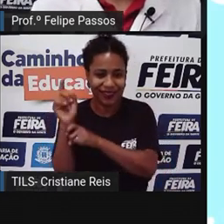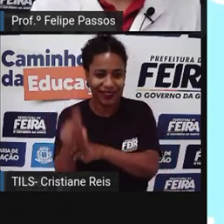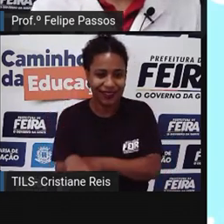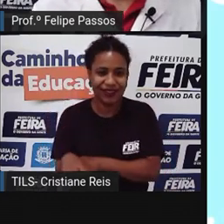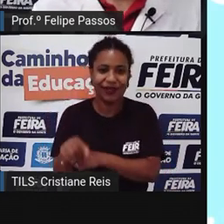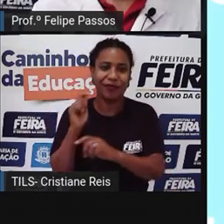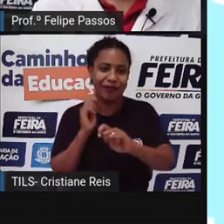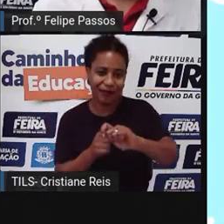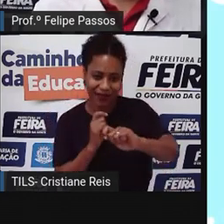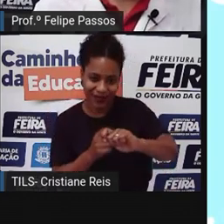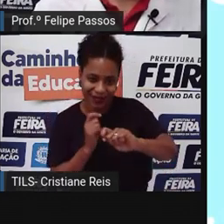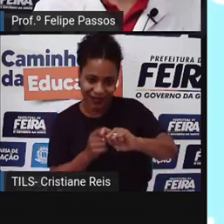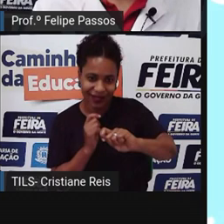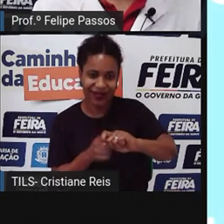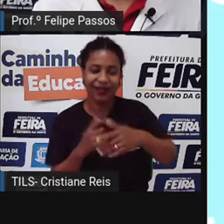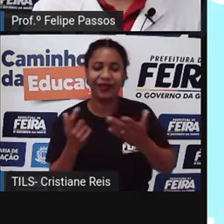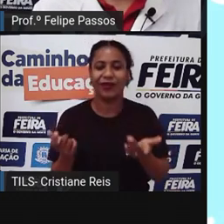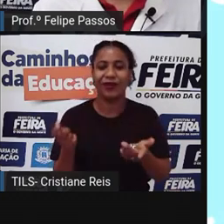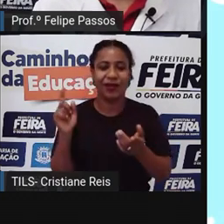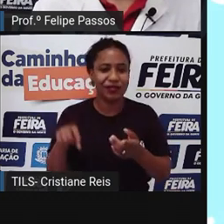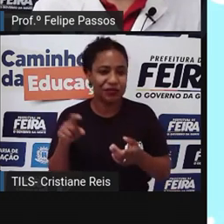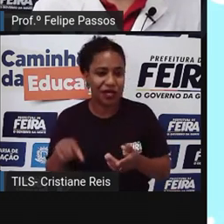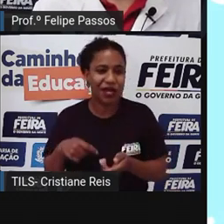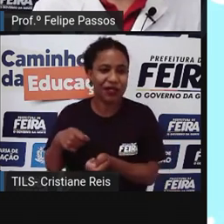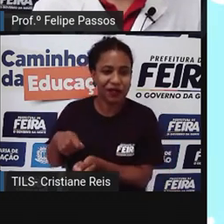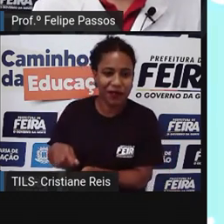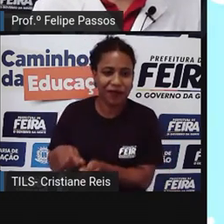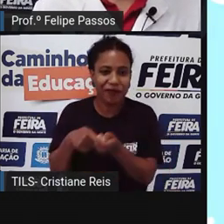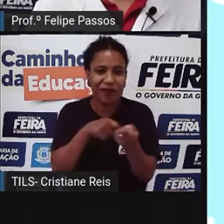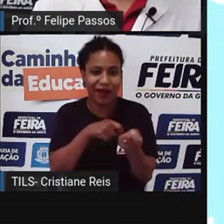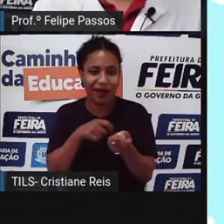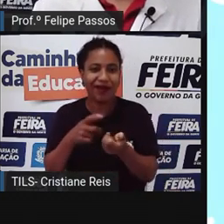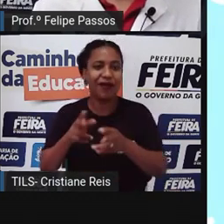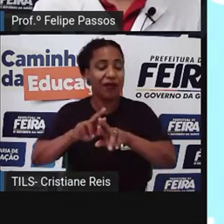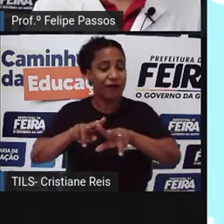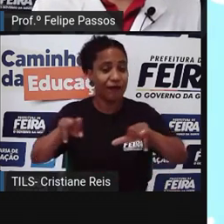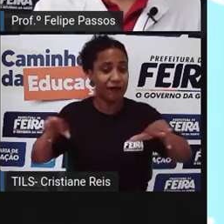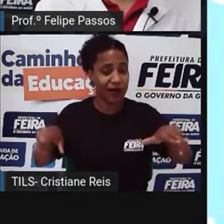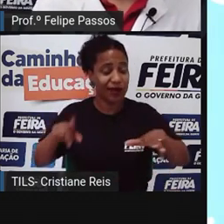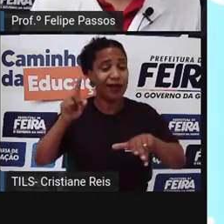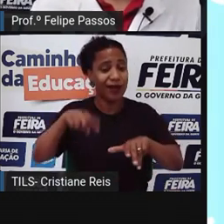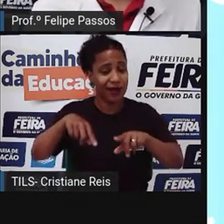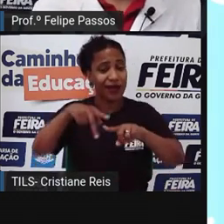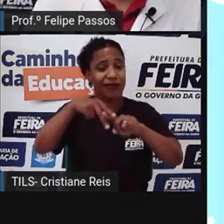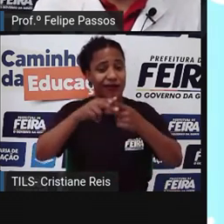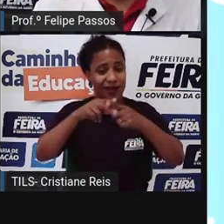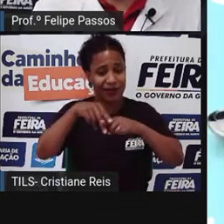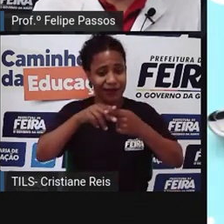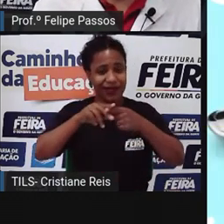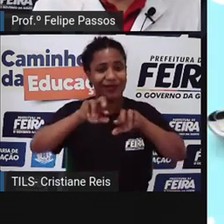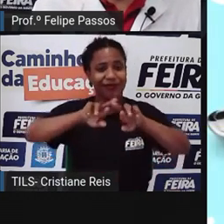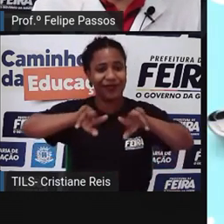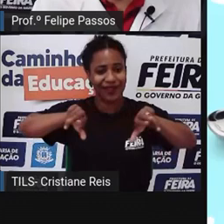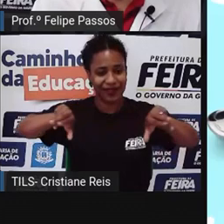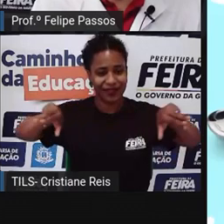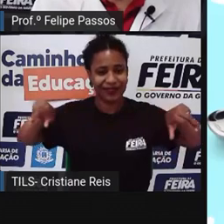martelo, enxada, pá. Então isso são ferramentas também, mas um lápis também é ferramenta.